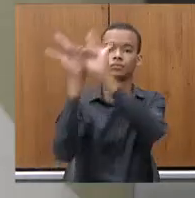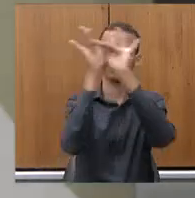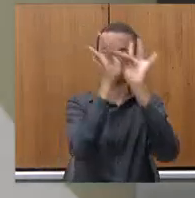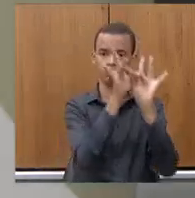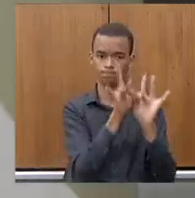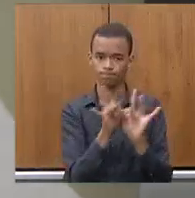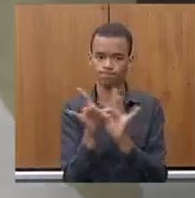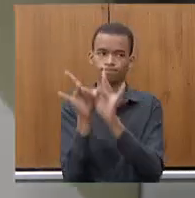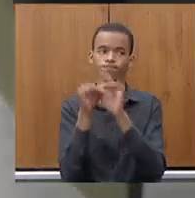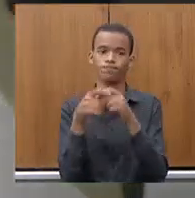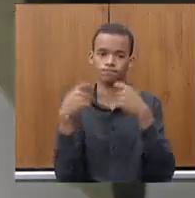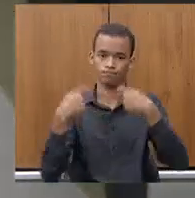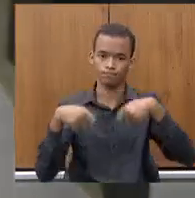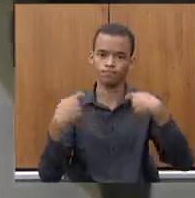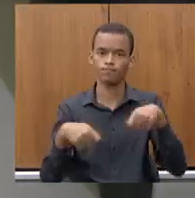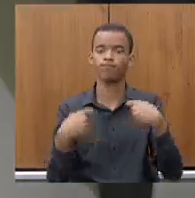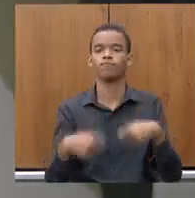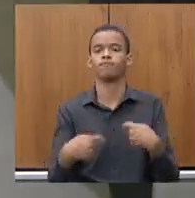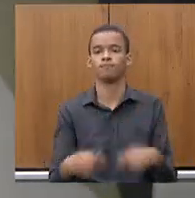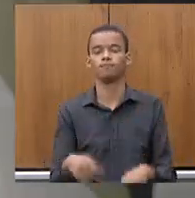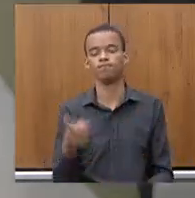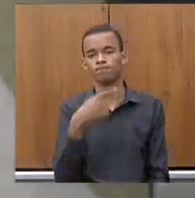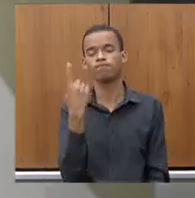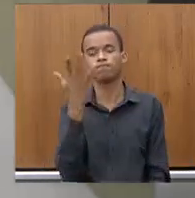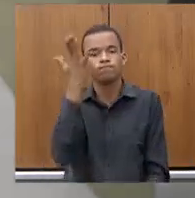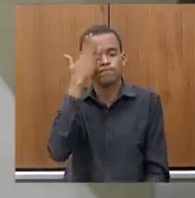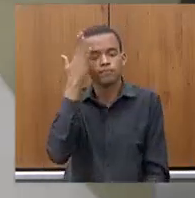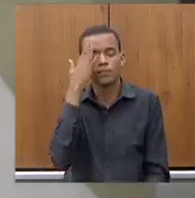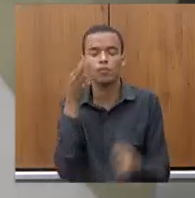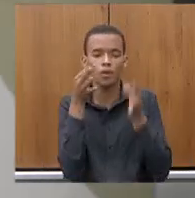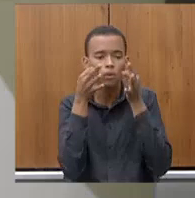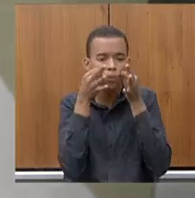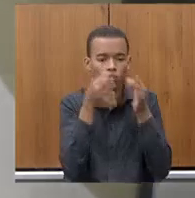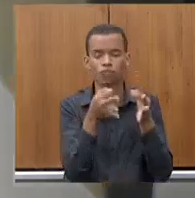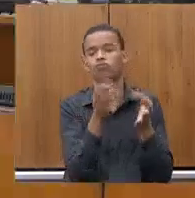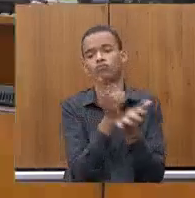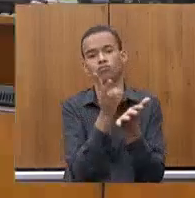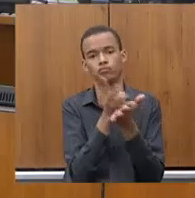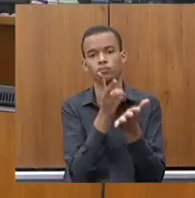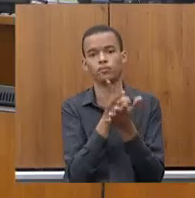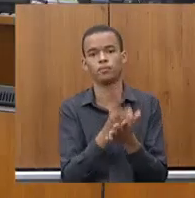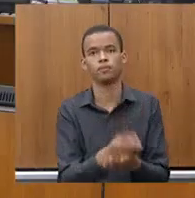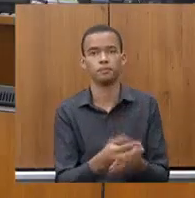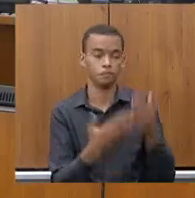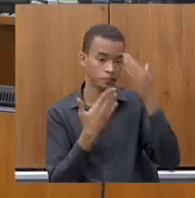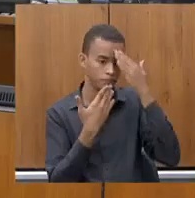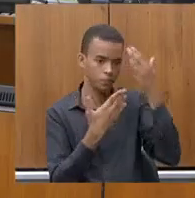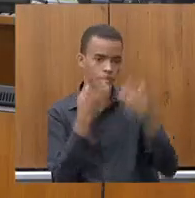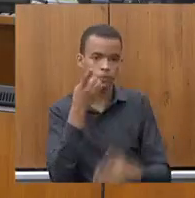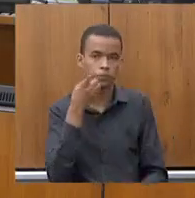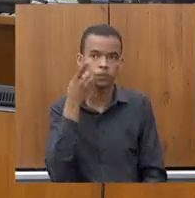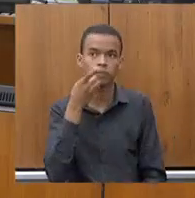desenvolvimento econômico nunca deixaram de se atentar e a SEMIC dando um belo exemplo disso. Obrigado, deputado.